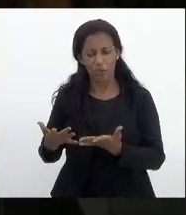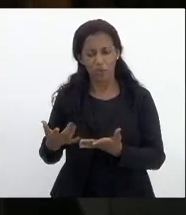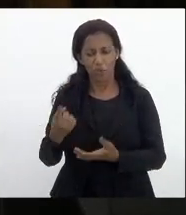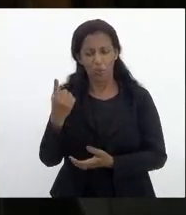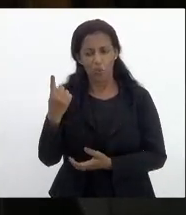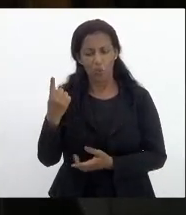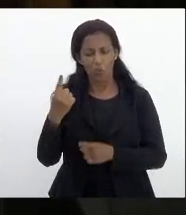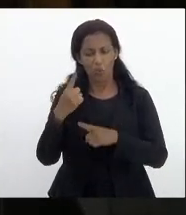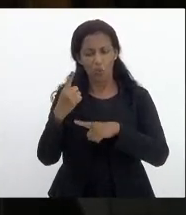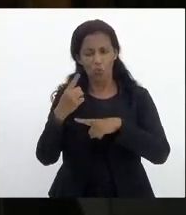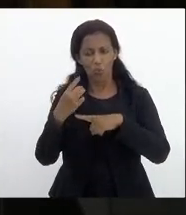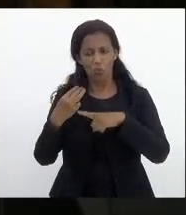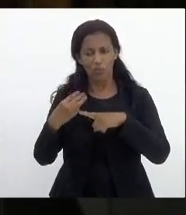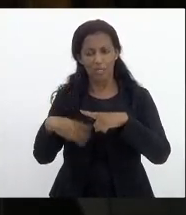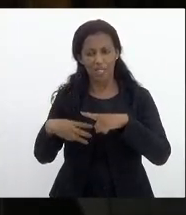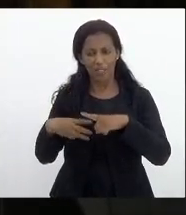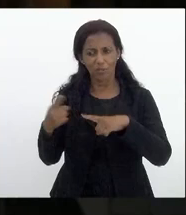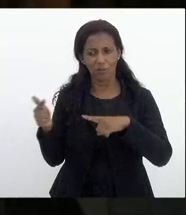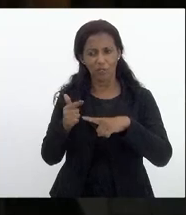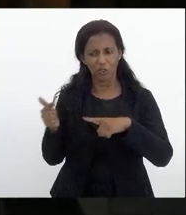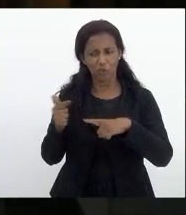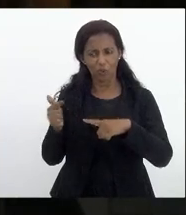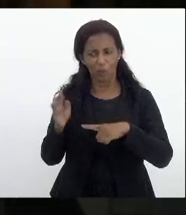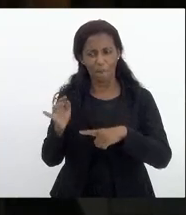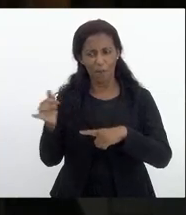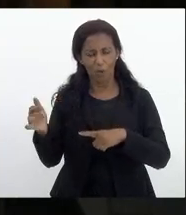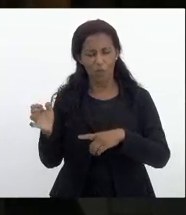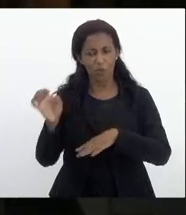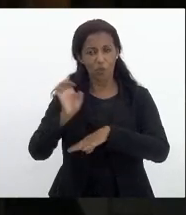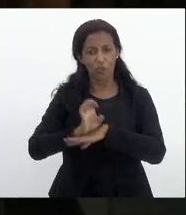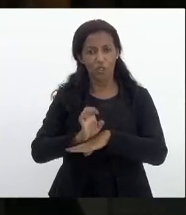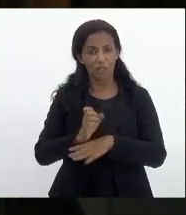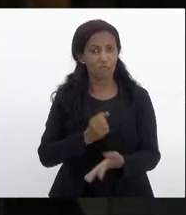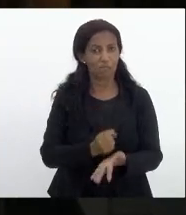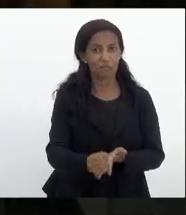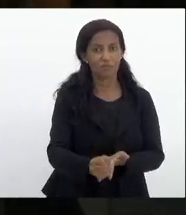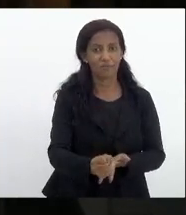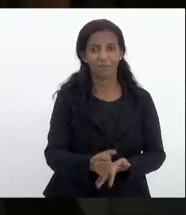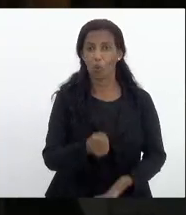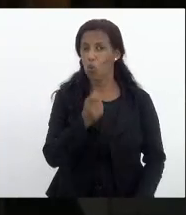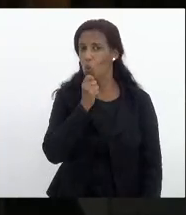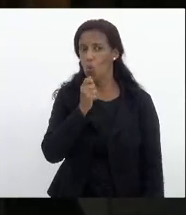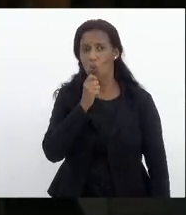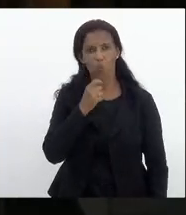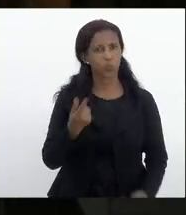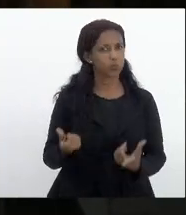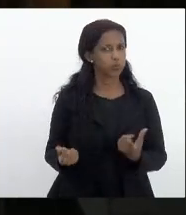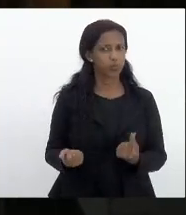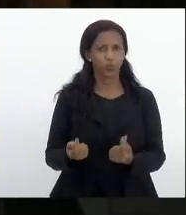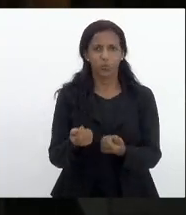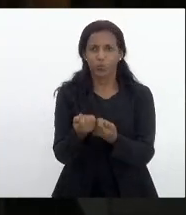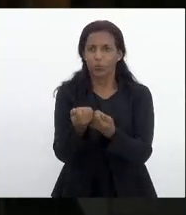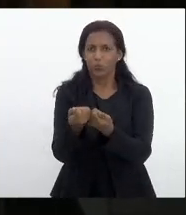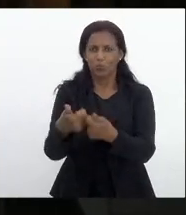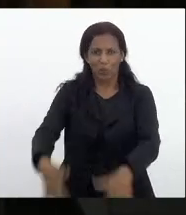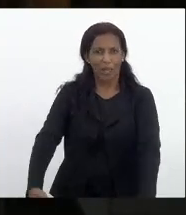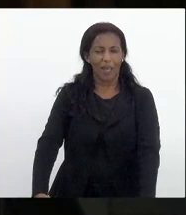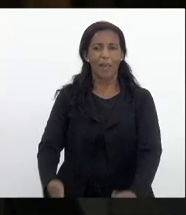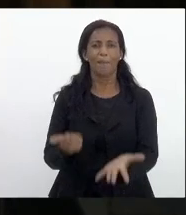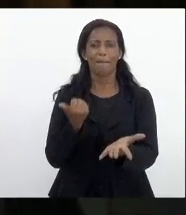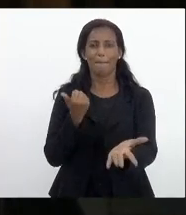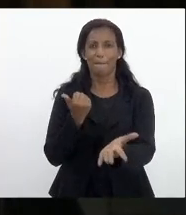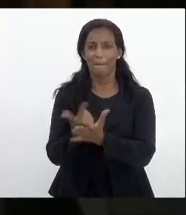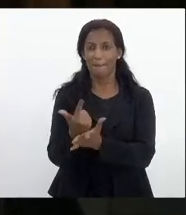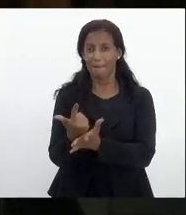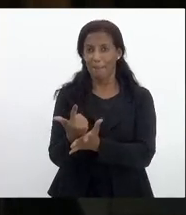terço 22 bilhões o estado quebra não vai ter dinheiro ou para pagar